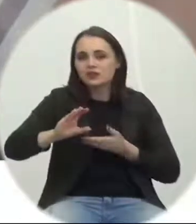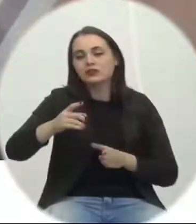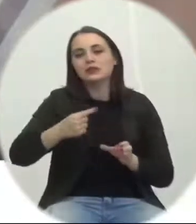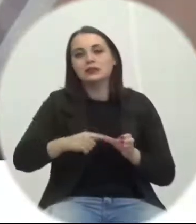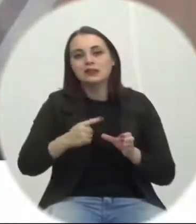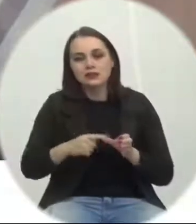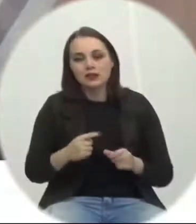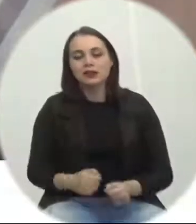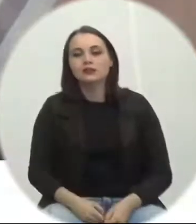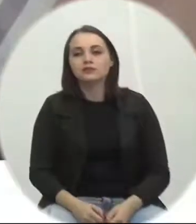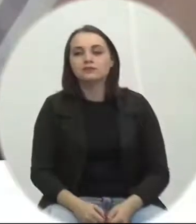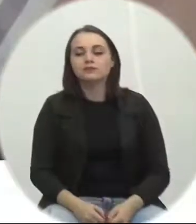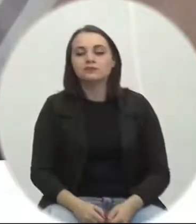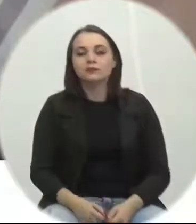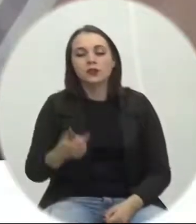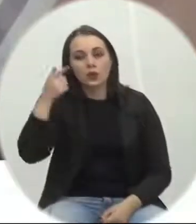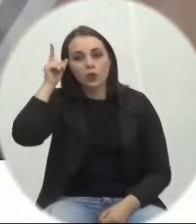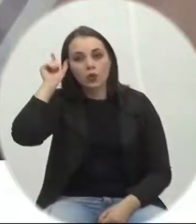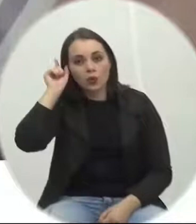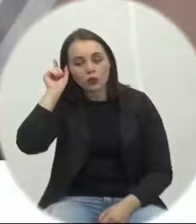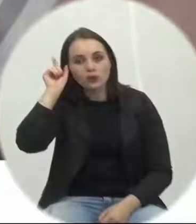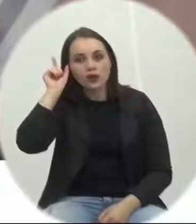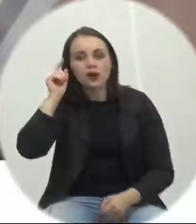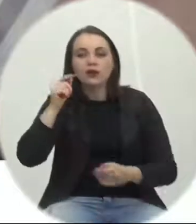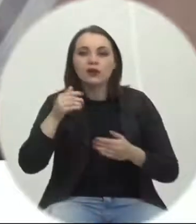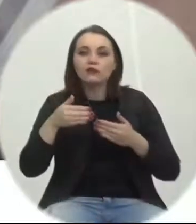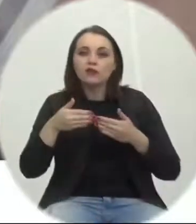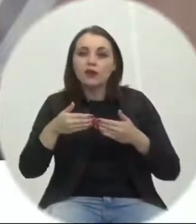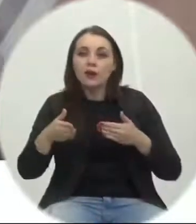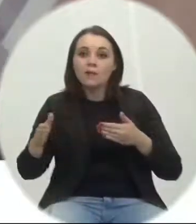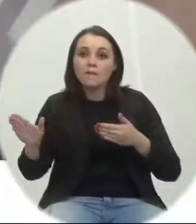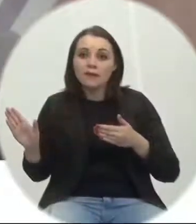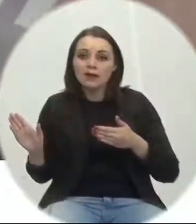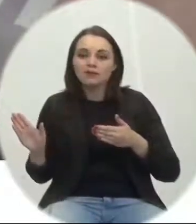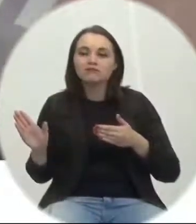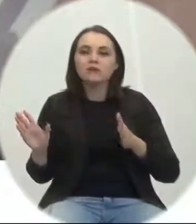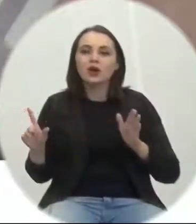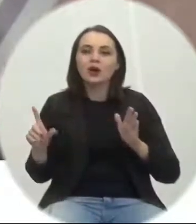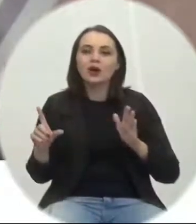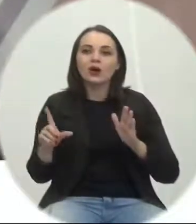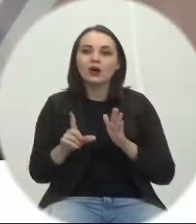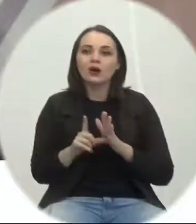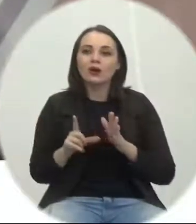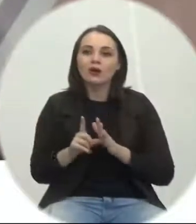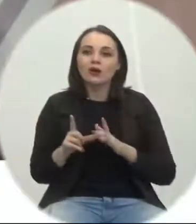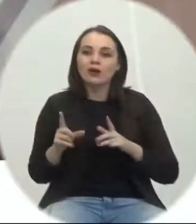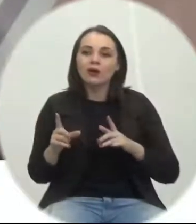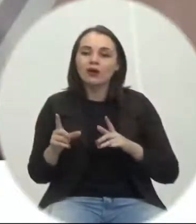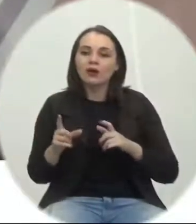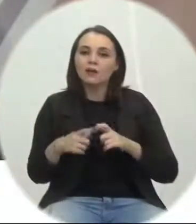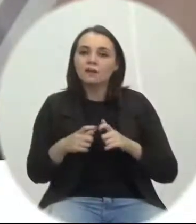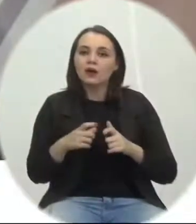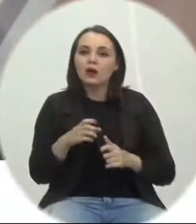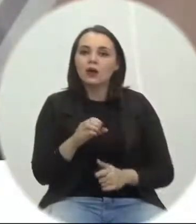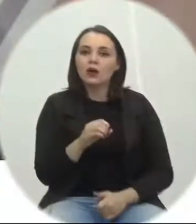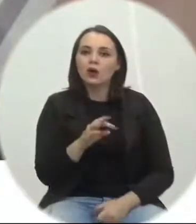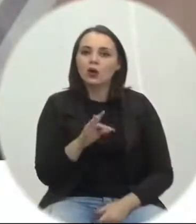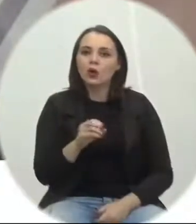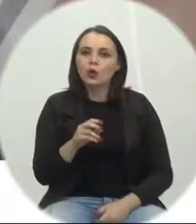E ontem foi inaugurada uma clínica, clínica Otopan, no Pio Correia,